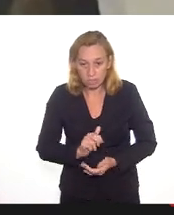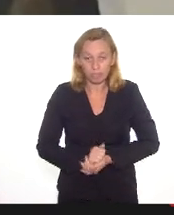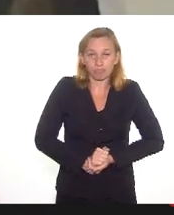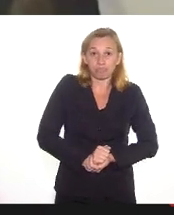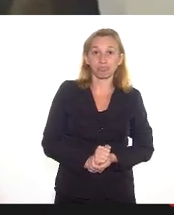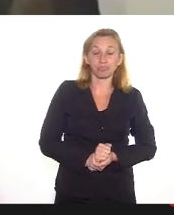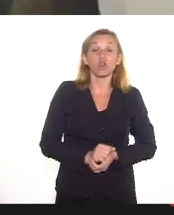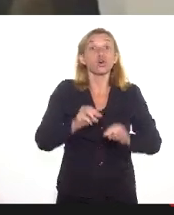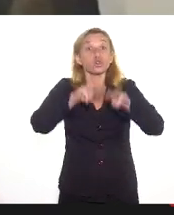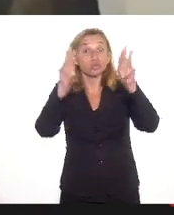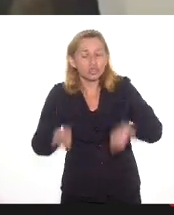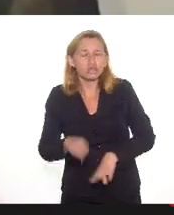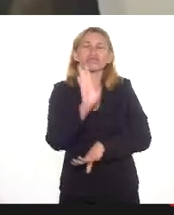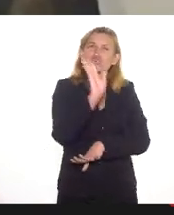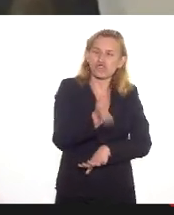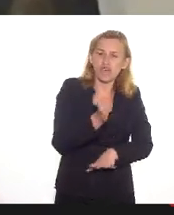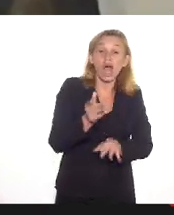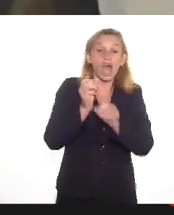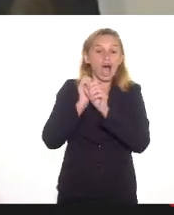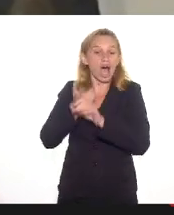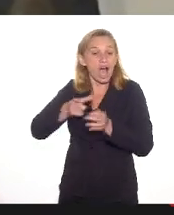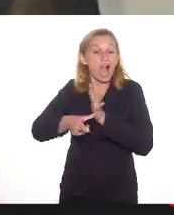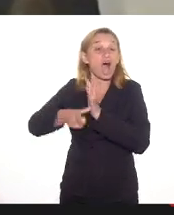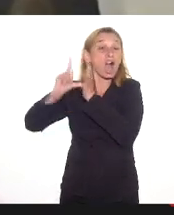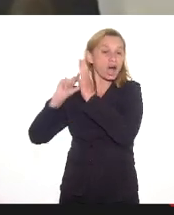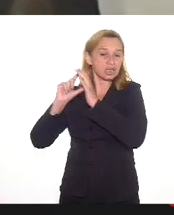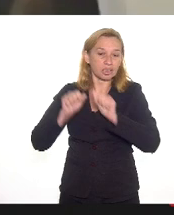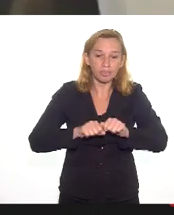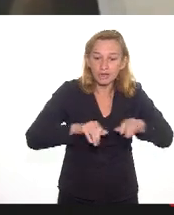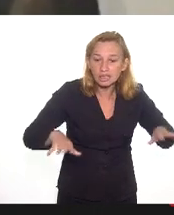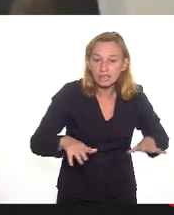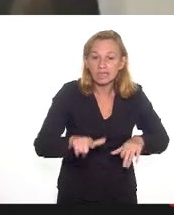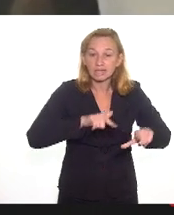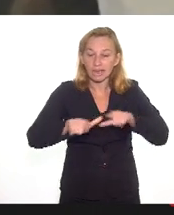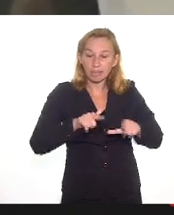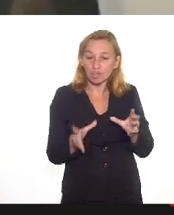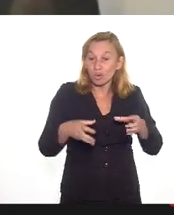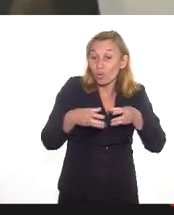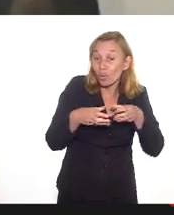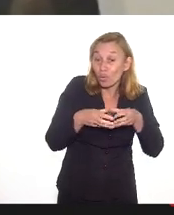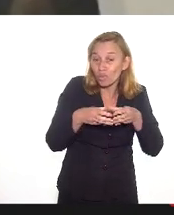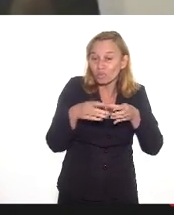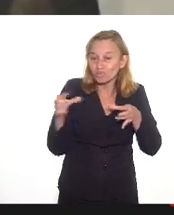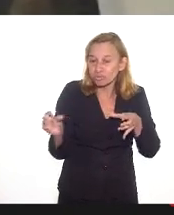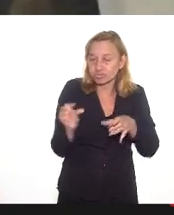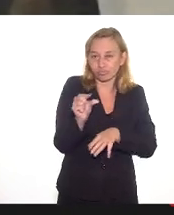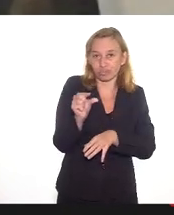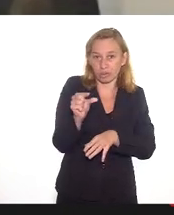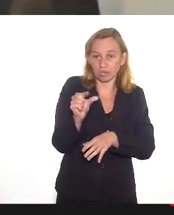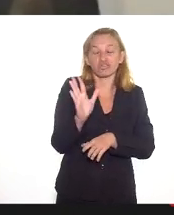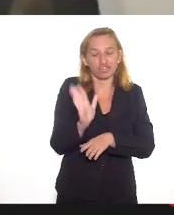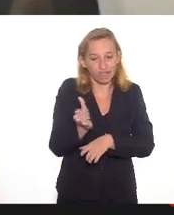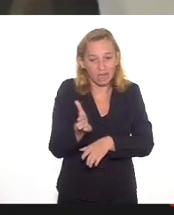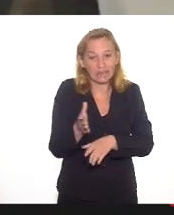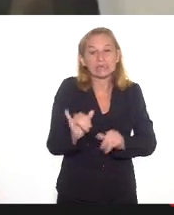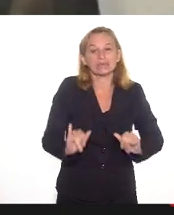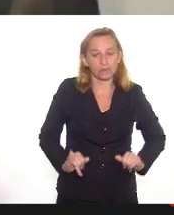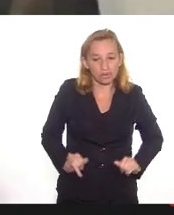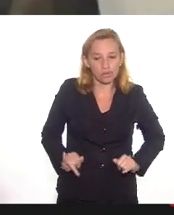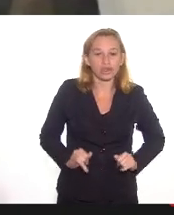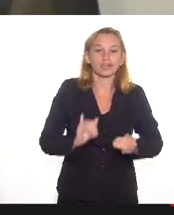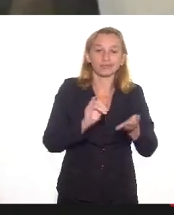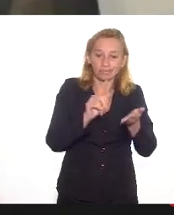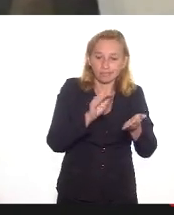Os museus já estavam, antes mesmo da pandemia, trabalhando com equipes muito reduzidas e, ainda assim, sofreram